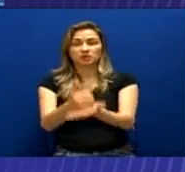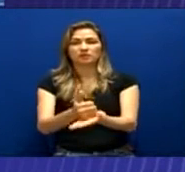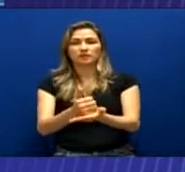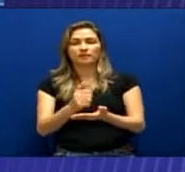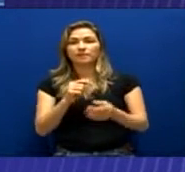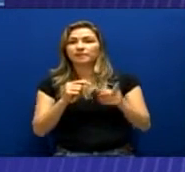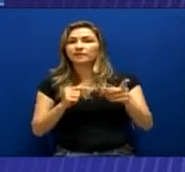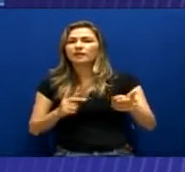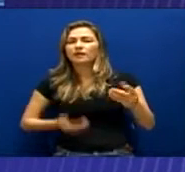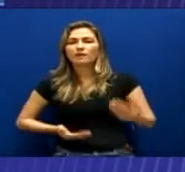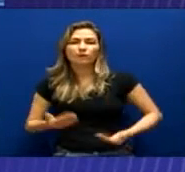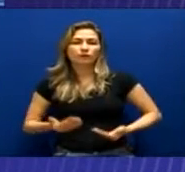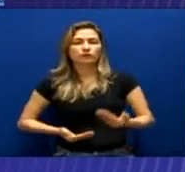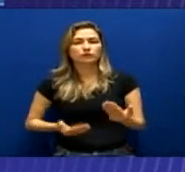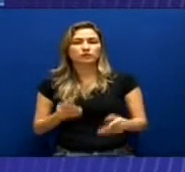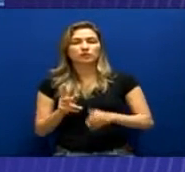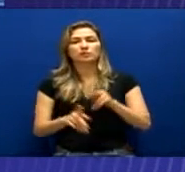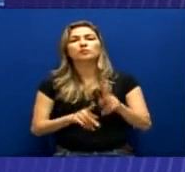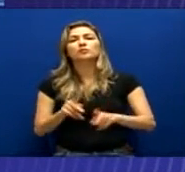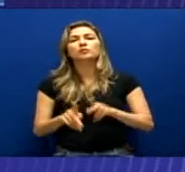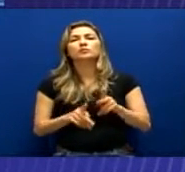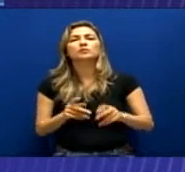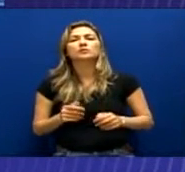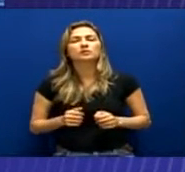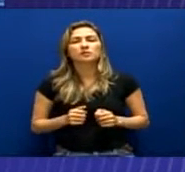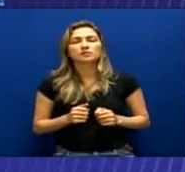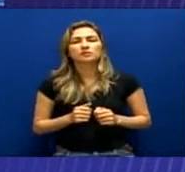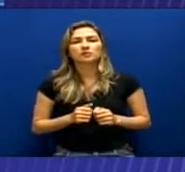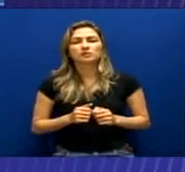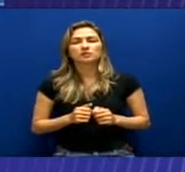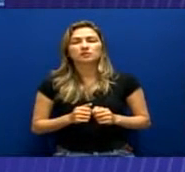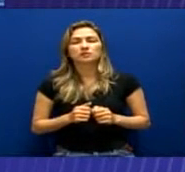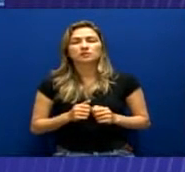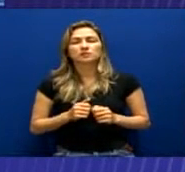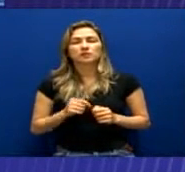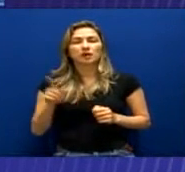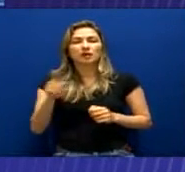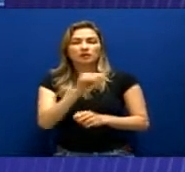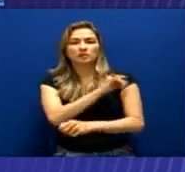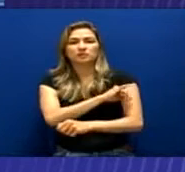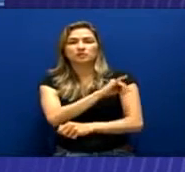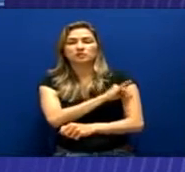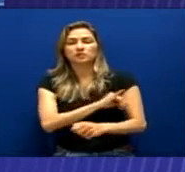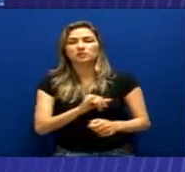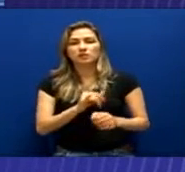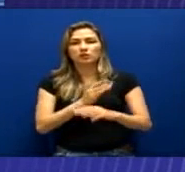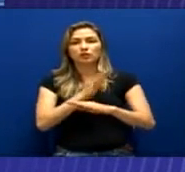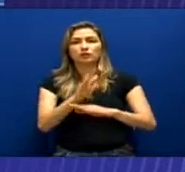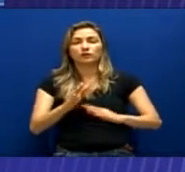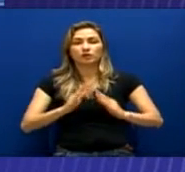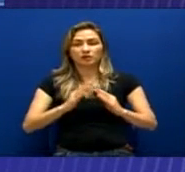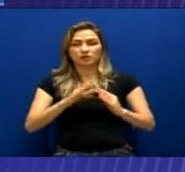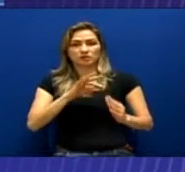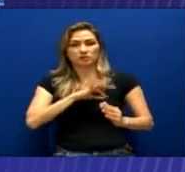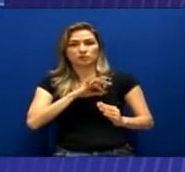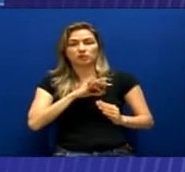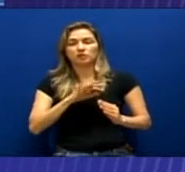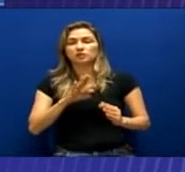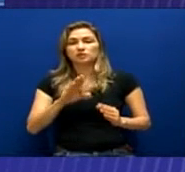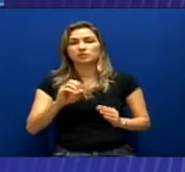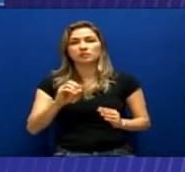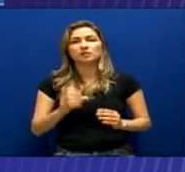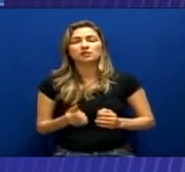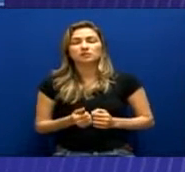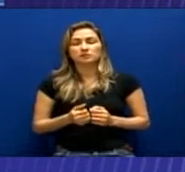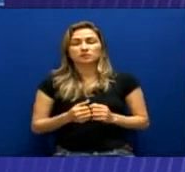funcionário público municipal na área de saúde no Rio de Janeiro e tem feito denúncias, BOs, peticionando, anexando